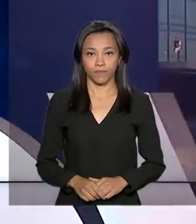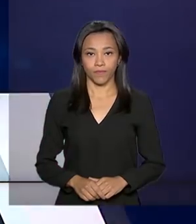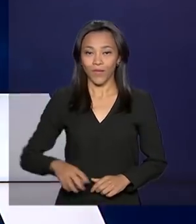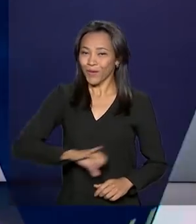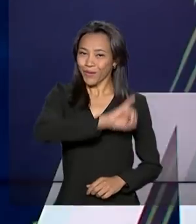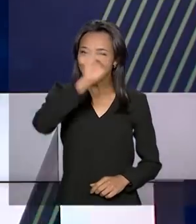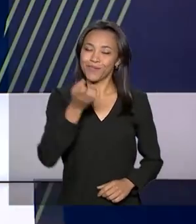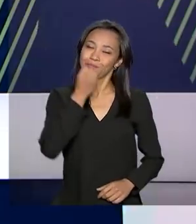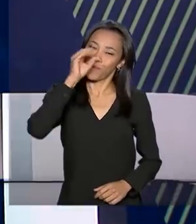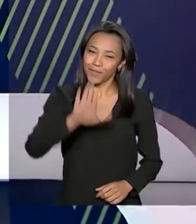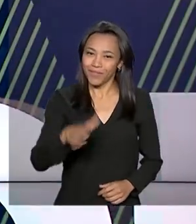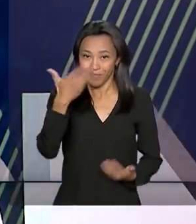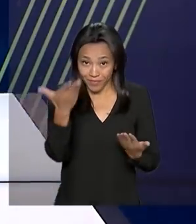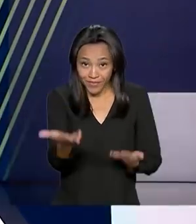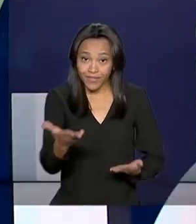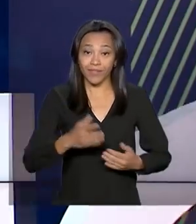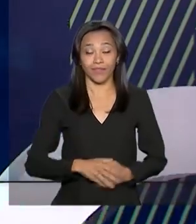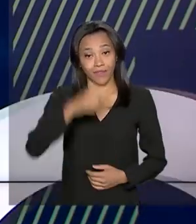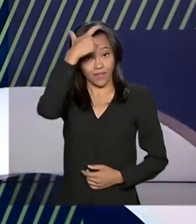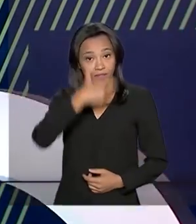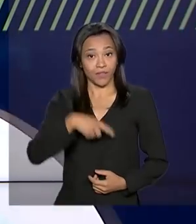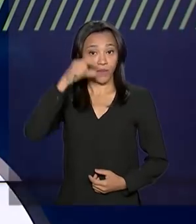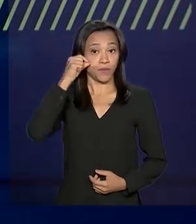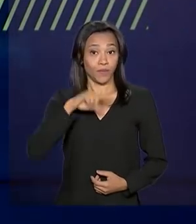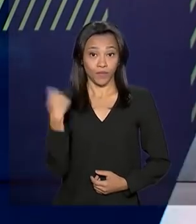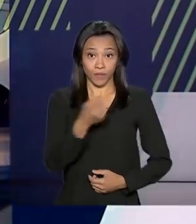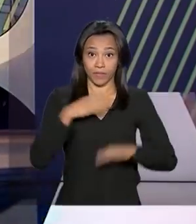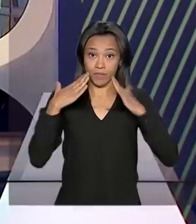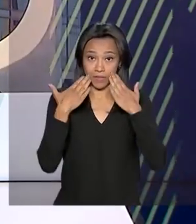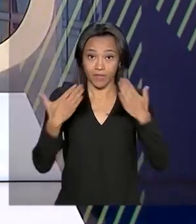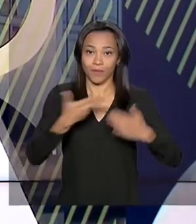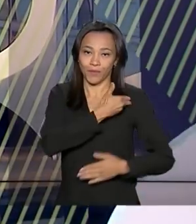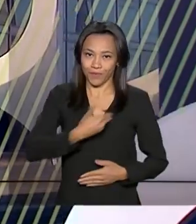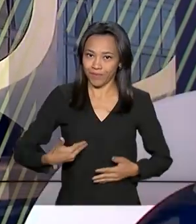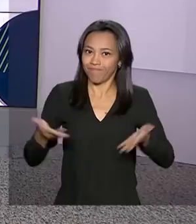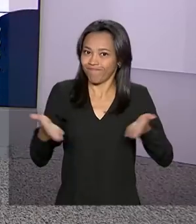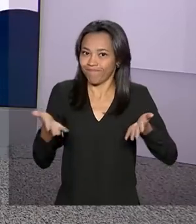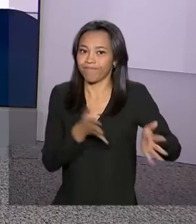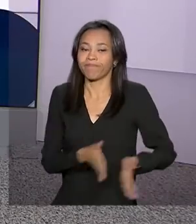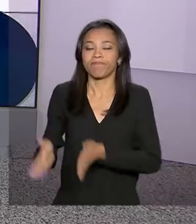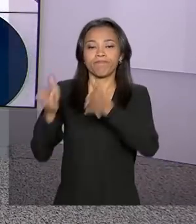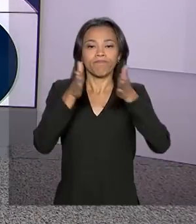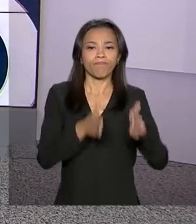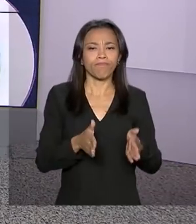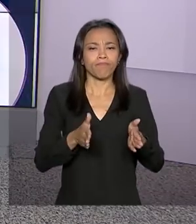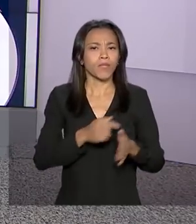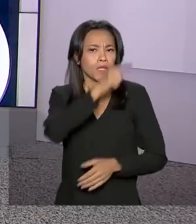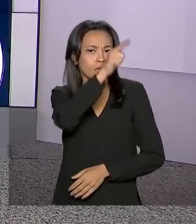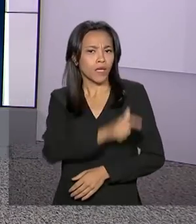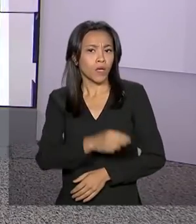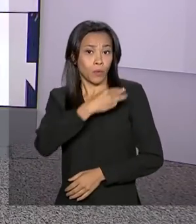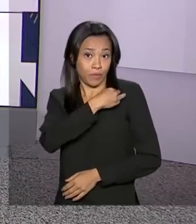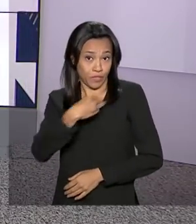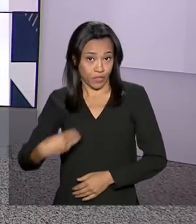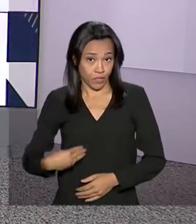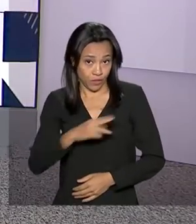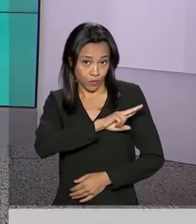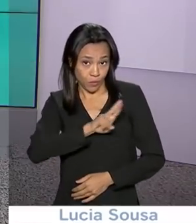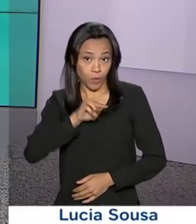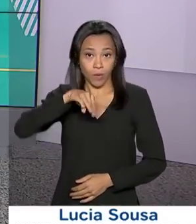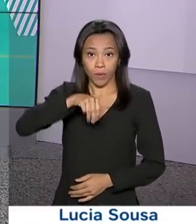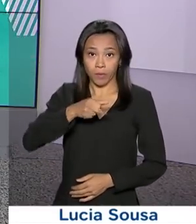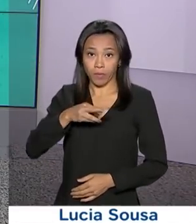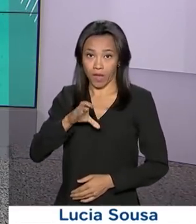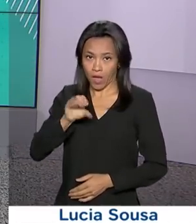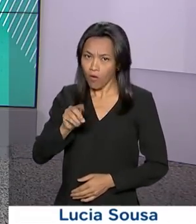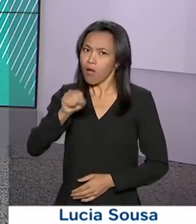Olá, boa tarde para você. Eu sou Roberto Camargo e está no ar o governo agora. O ministro Marcos Pontes está em visita